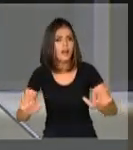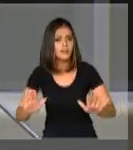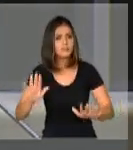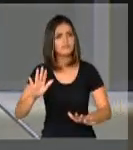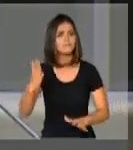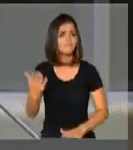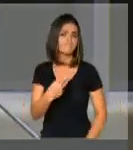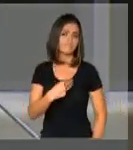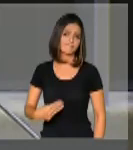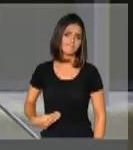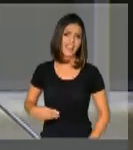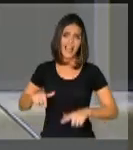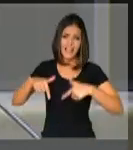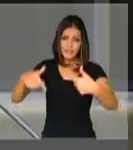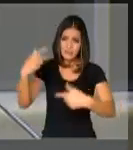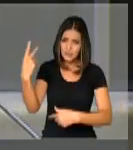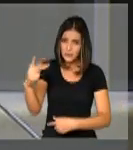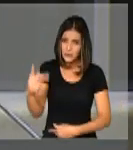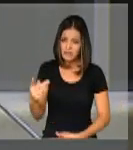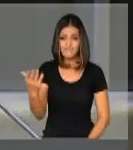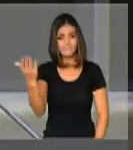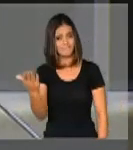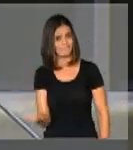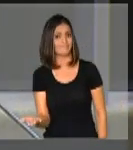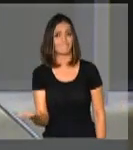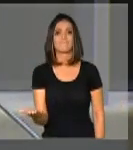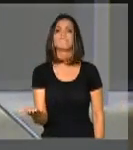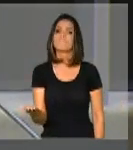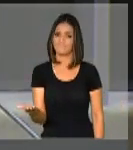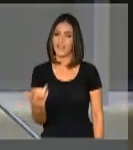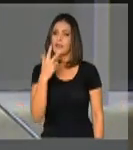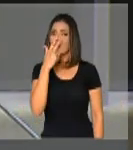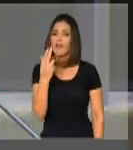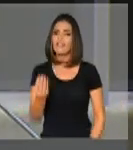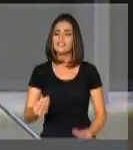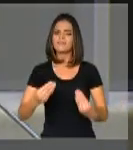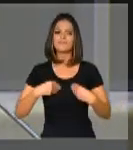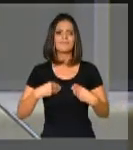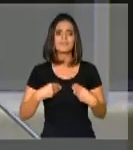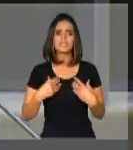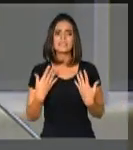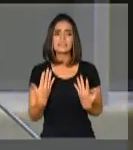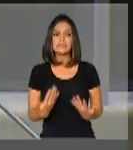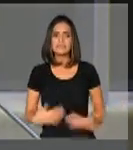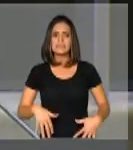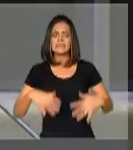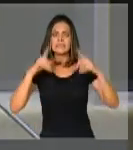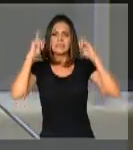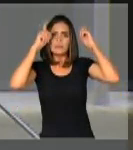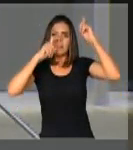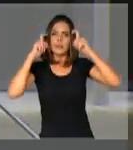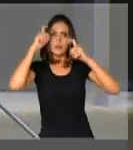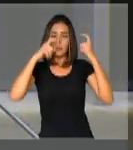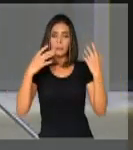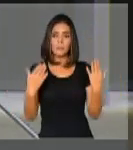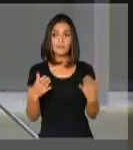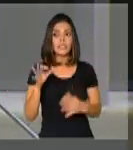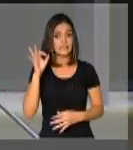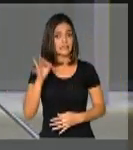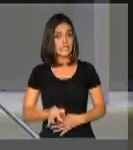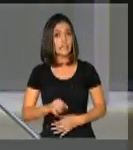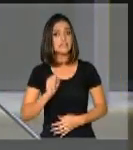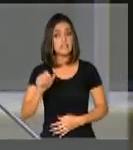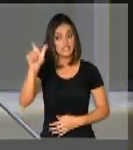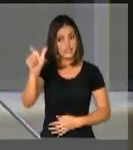ministro, as ações de vossa excelência têm nos trazido uma enorme preocupação e a certeza